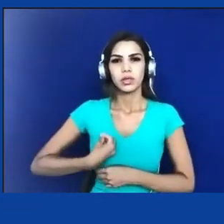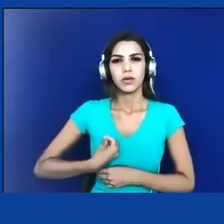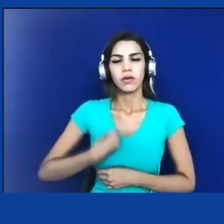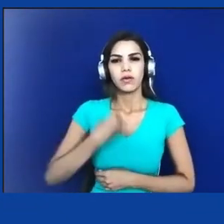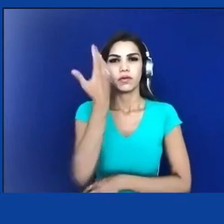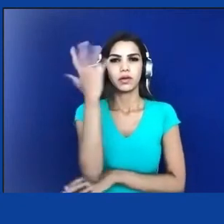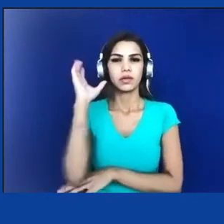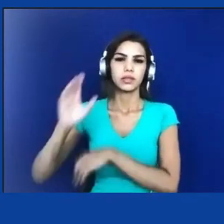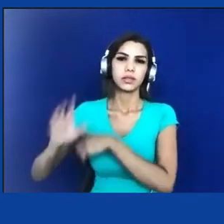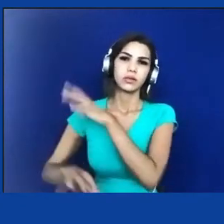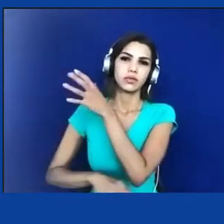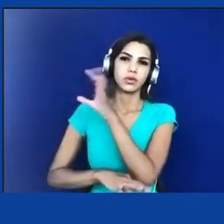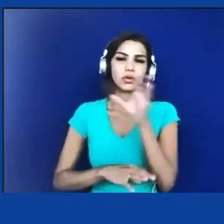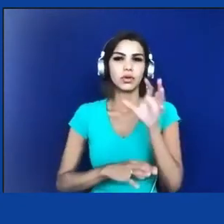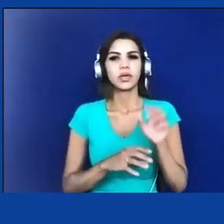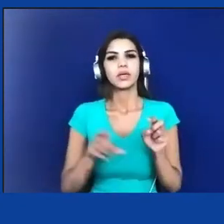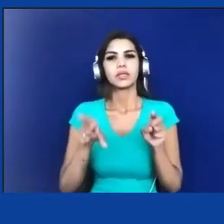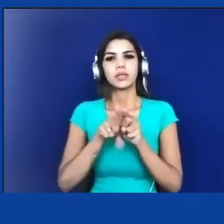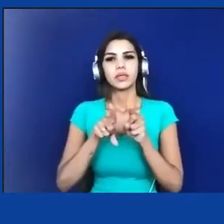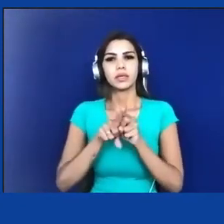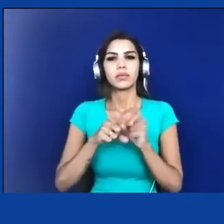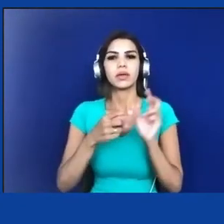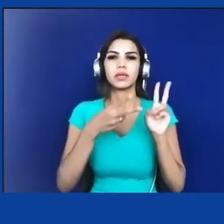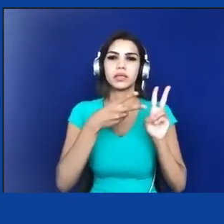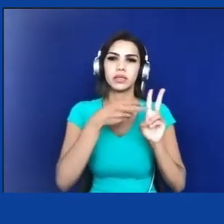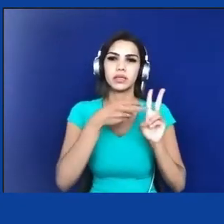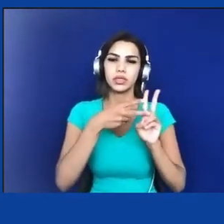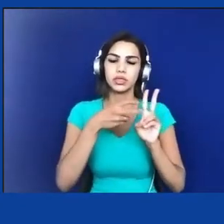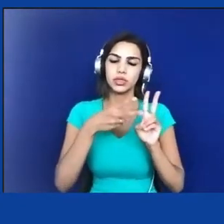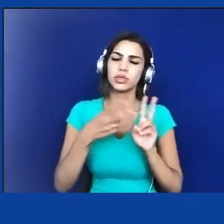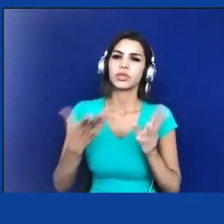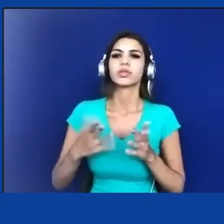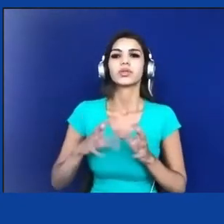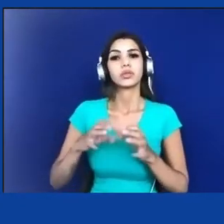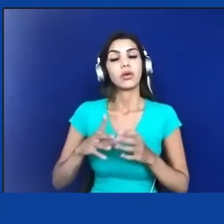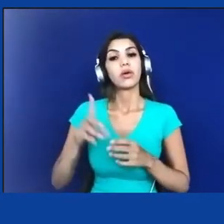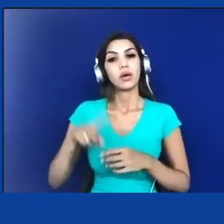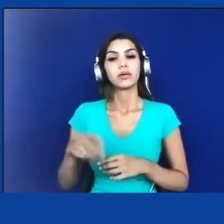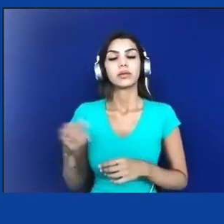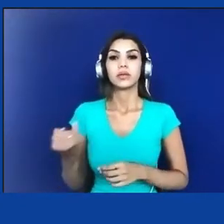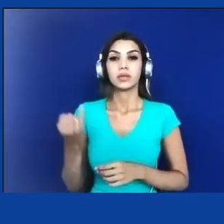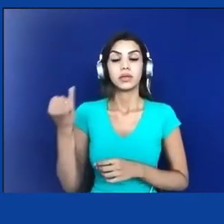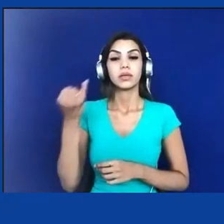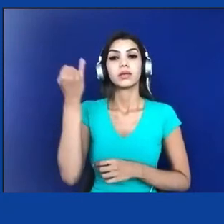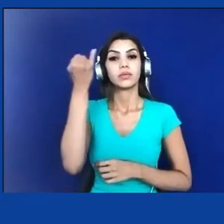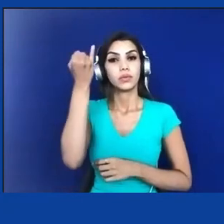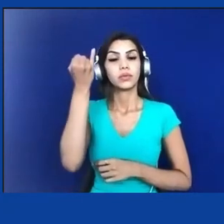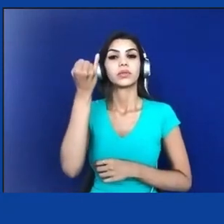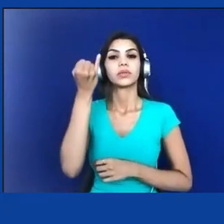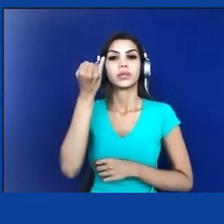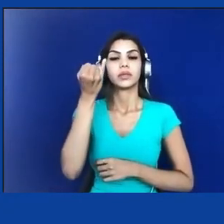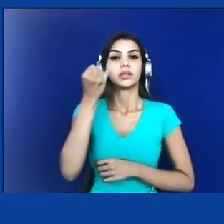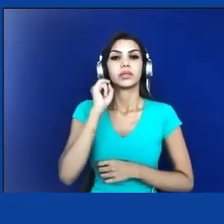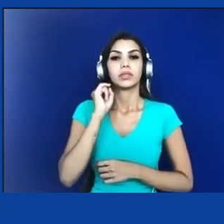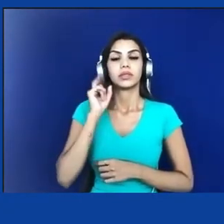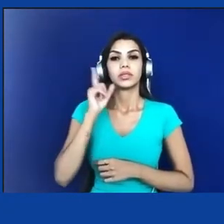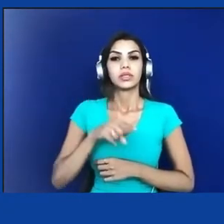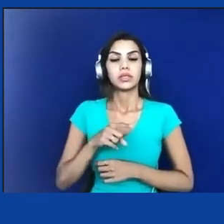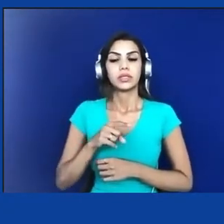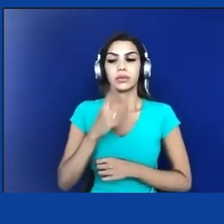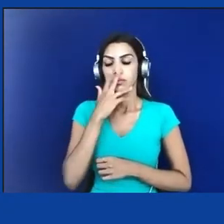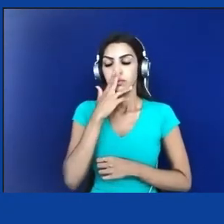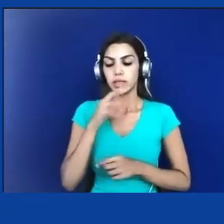comunidades tradicionais, vai constituir, inclusive, uma contribuição muito peculiar e, eu diria, radical, no sentido de